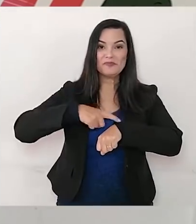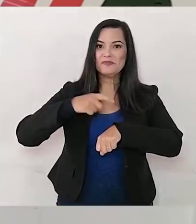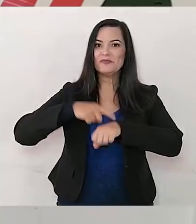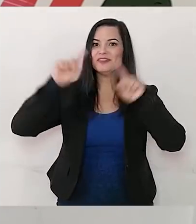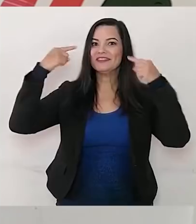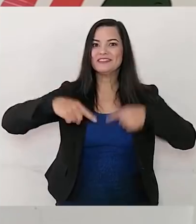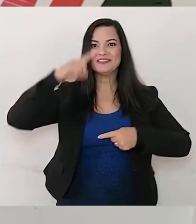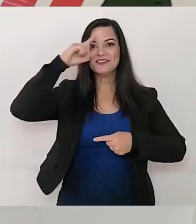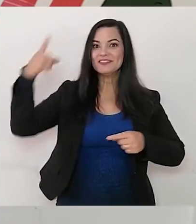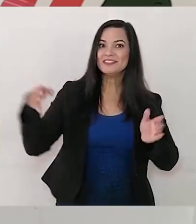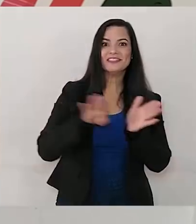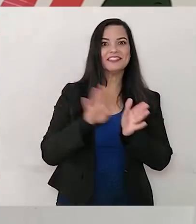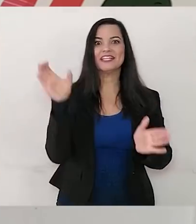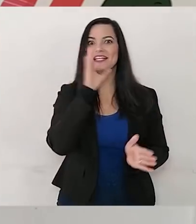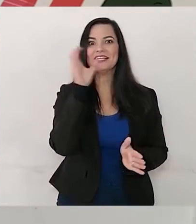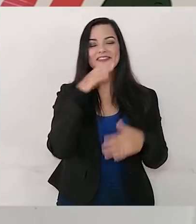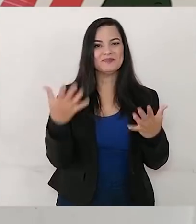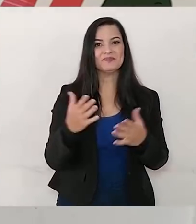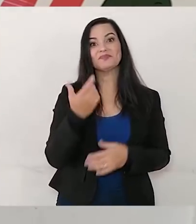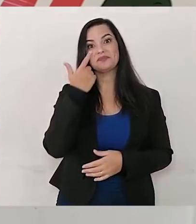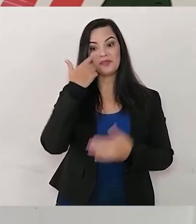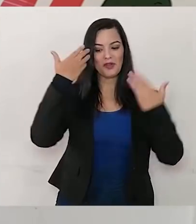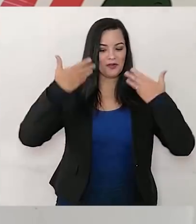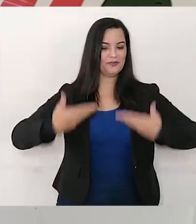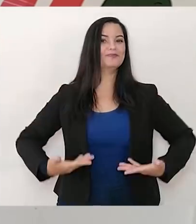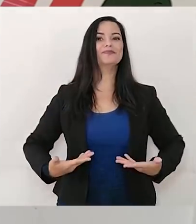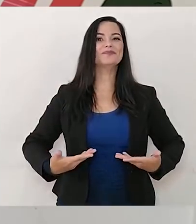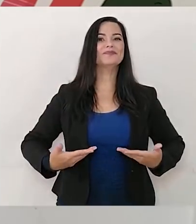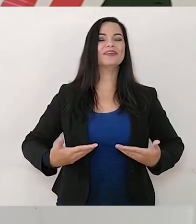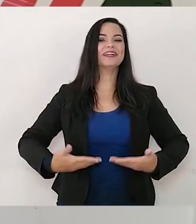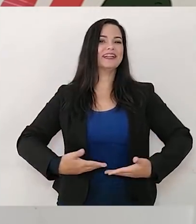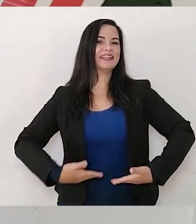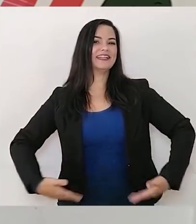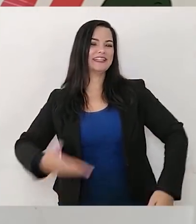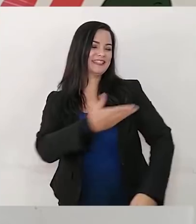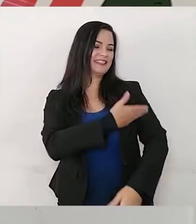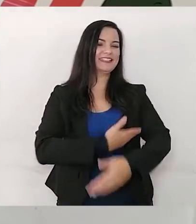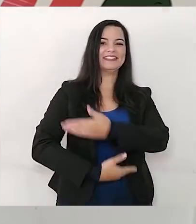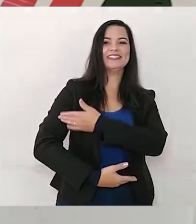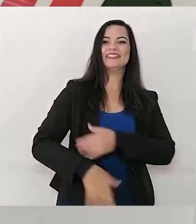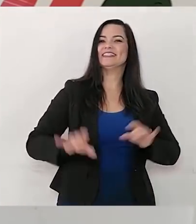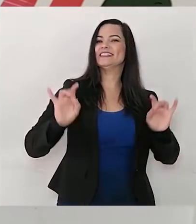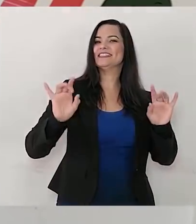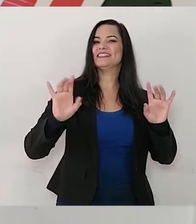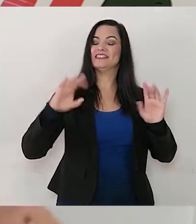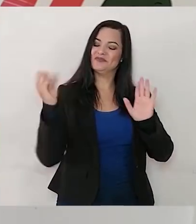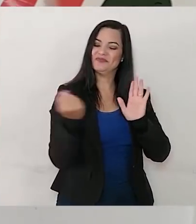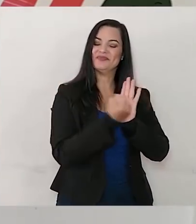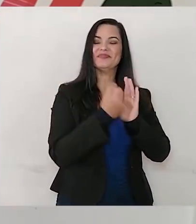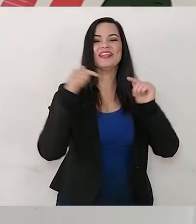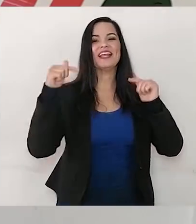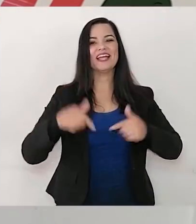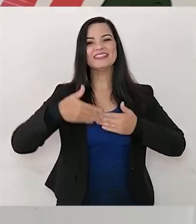dos desafios do dia. E olha só, uma camiseta especial agora para marcar essa nossa